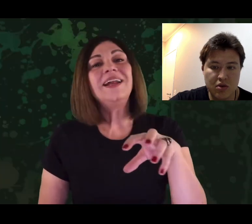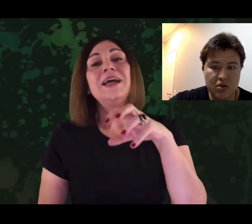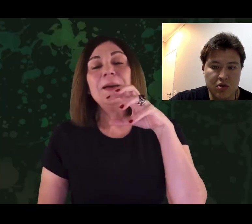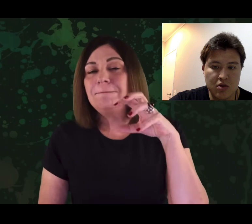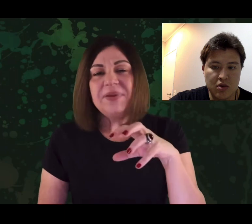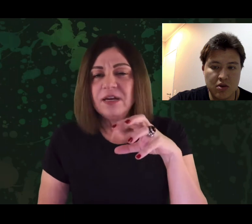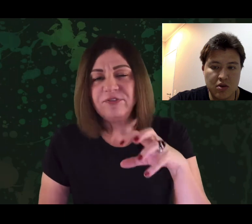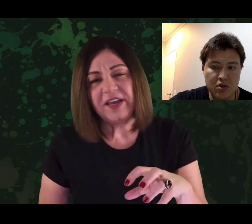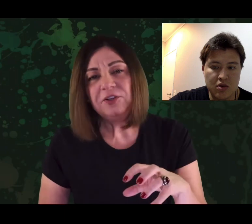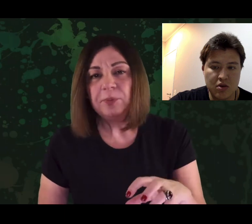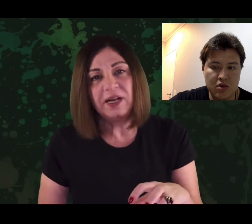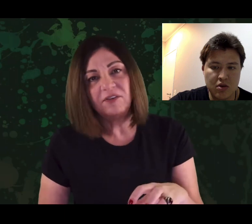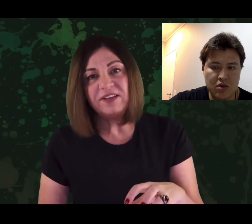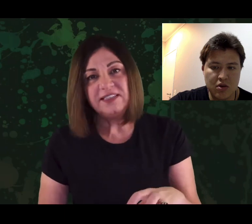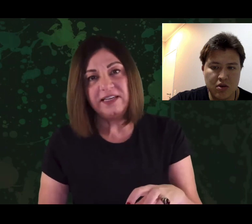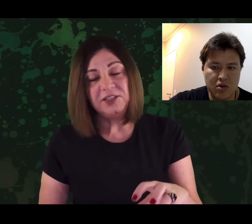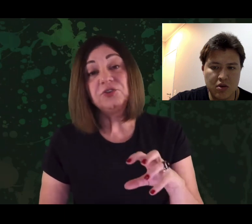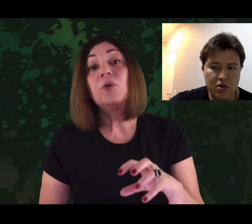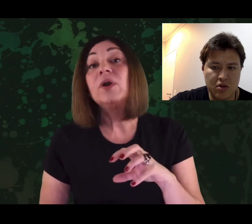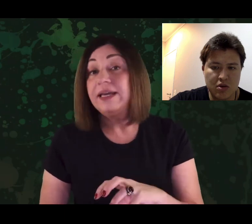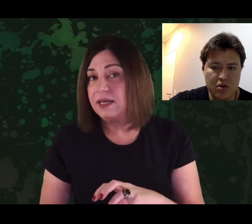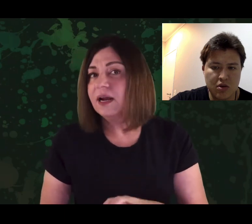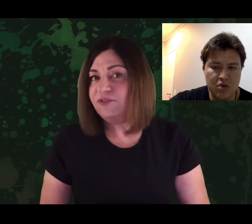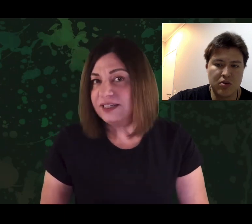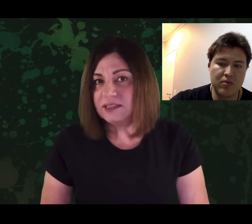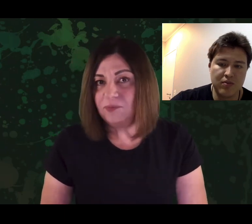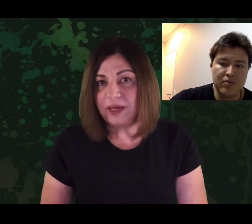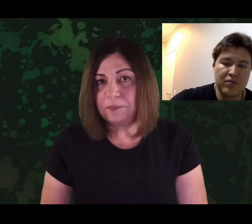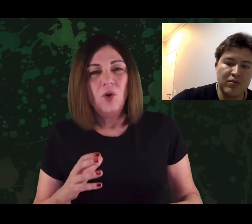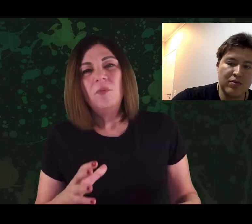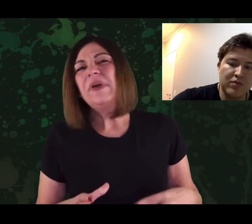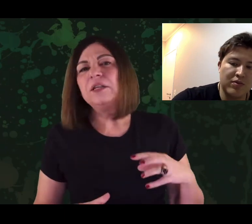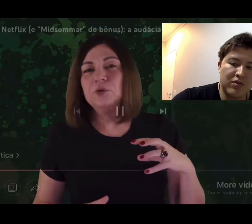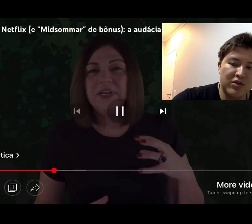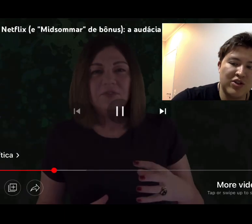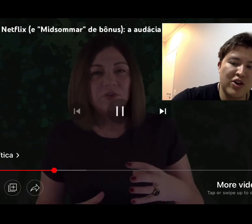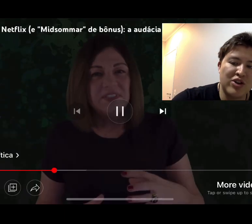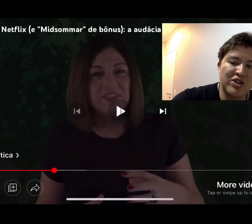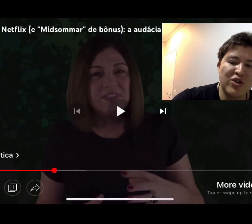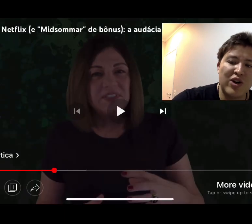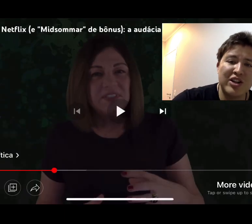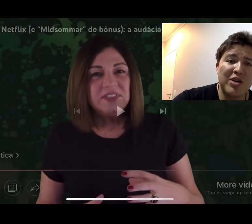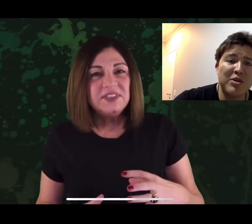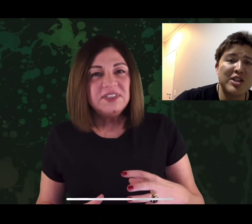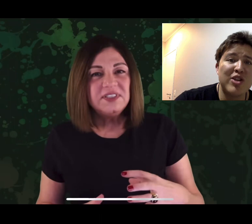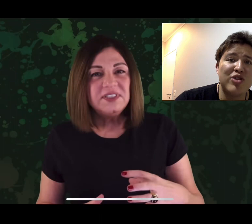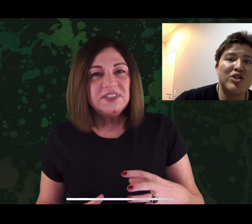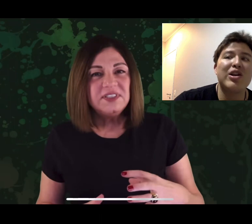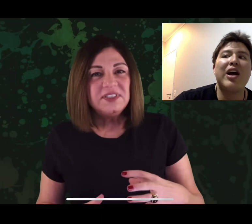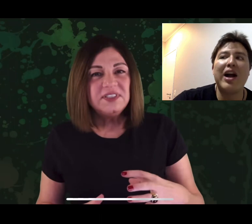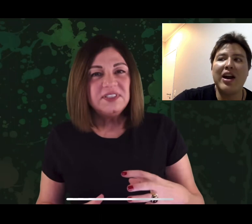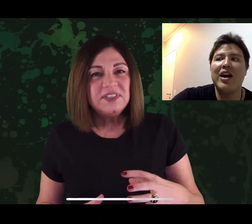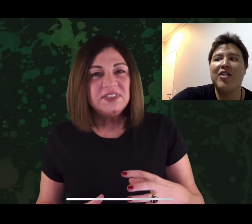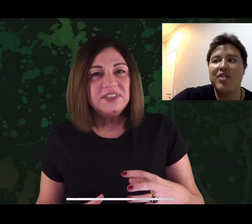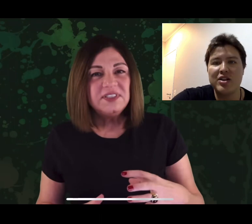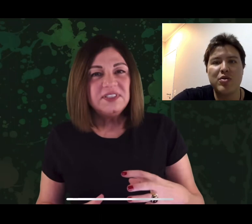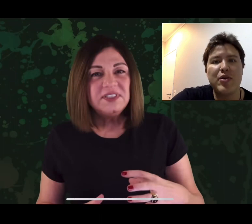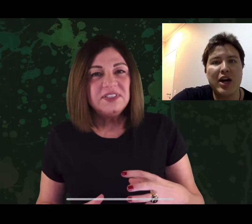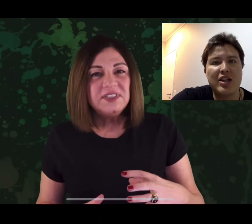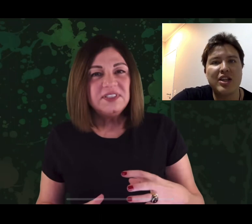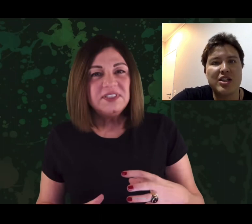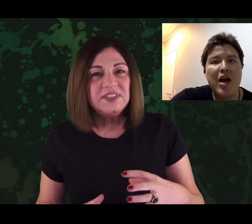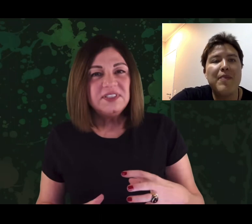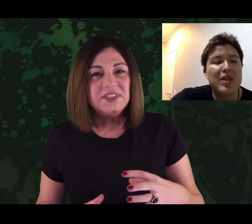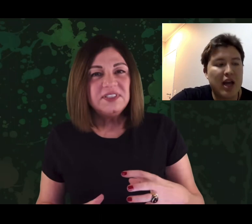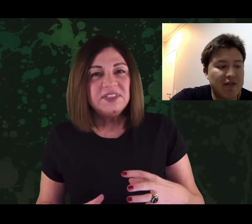é o lugar perfeito para ela fazer isso, que ela faz também. O medo, nervosismo. Eu nunca tinha pensado nisso. Ela faz